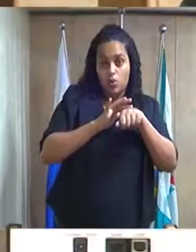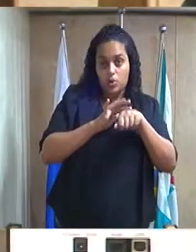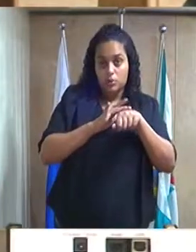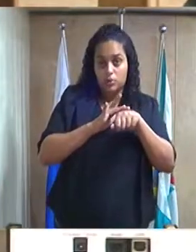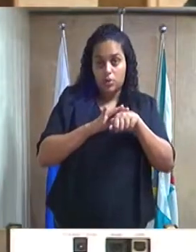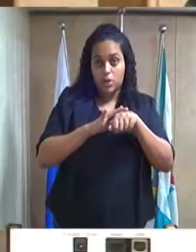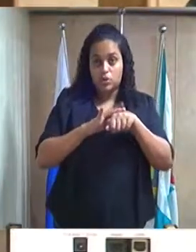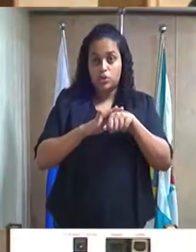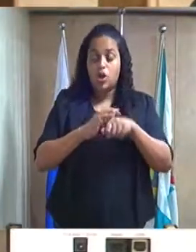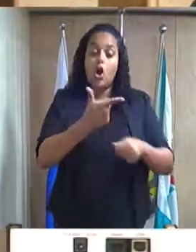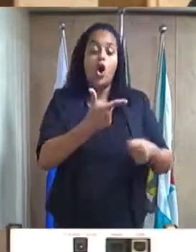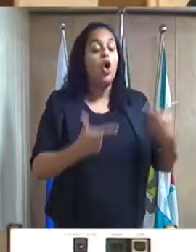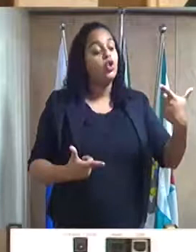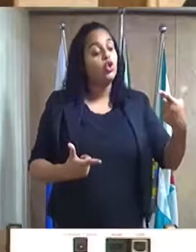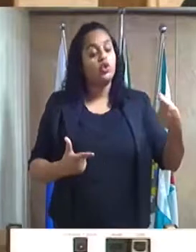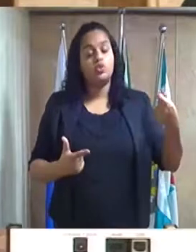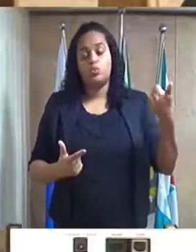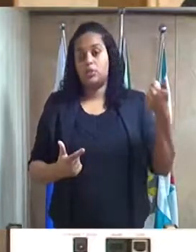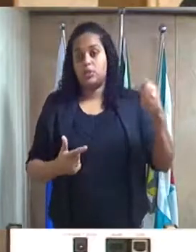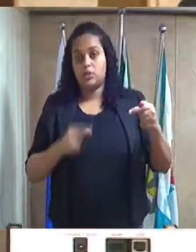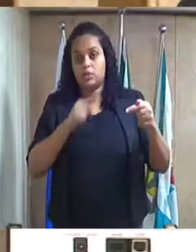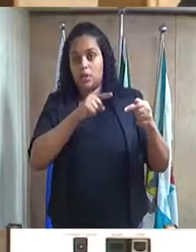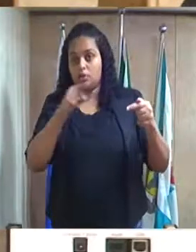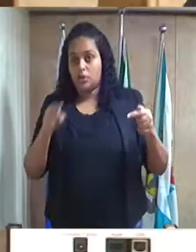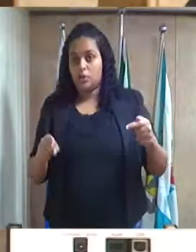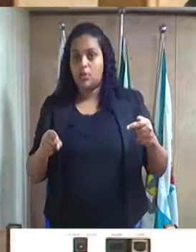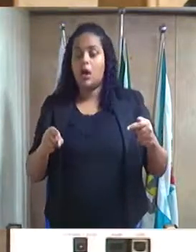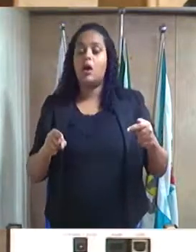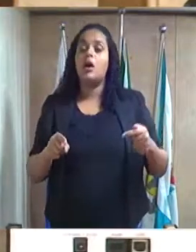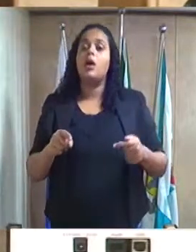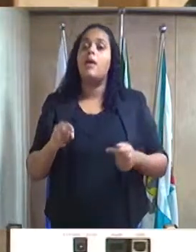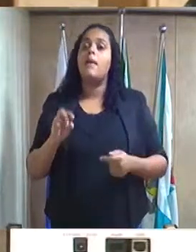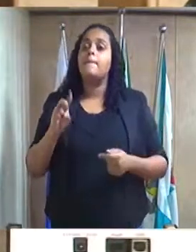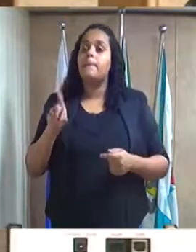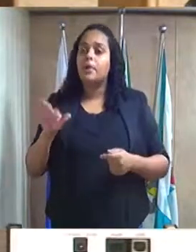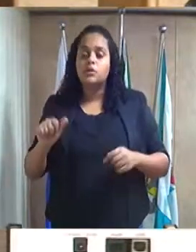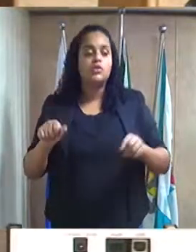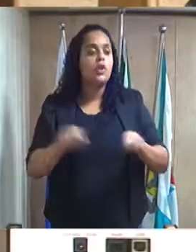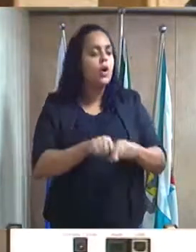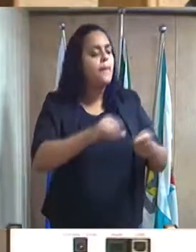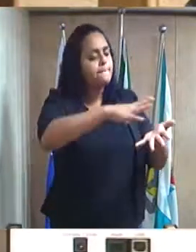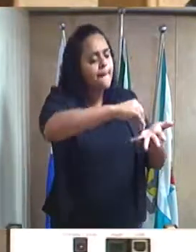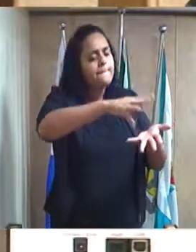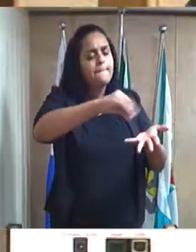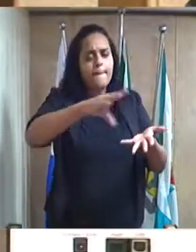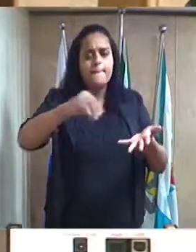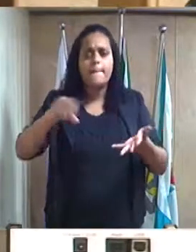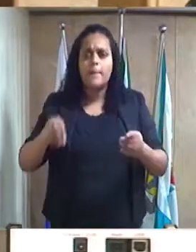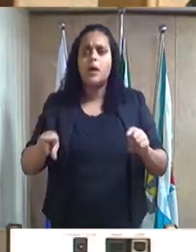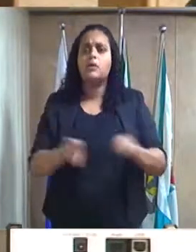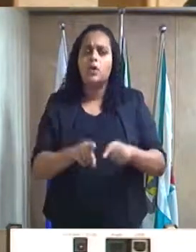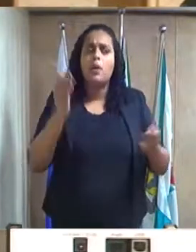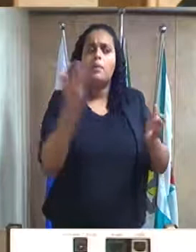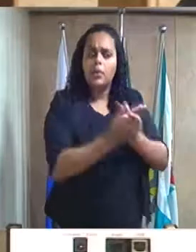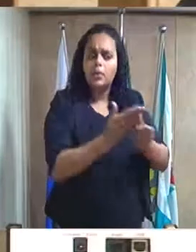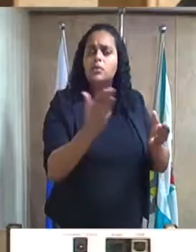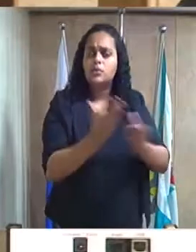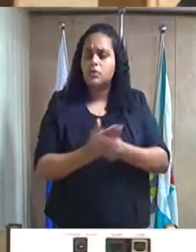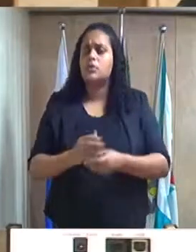2017 até a presente data, disponibilizar cópia dos processos de pagamento de aquisição de